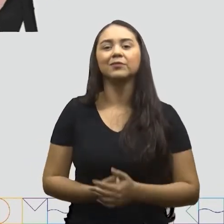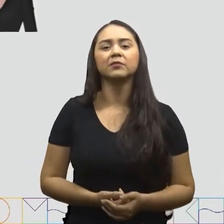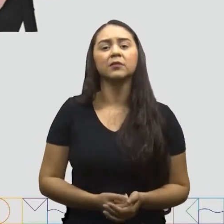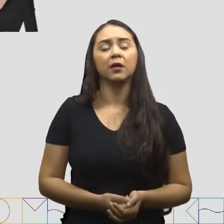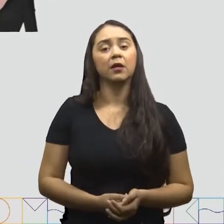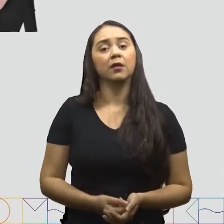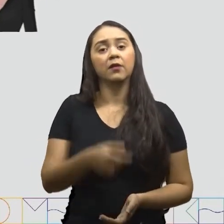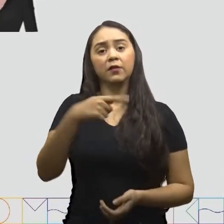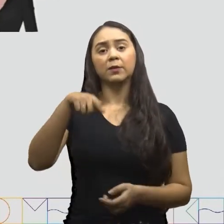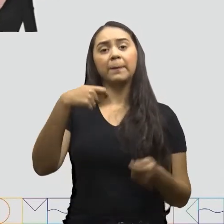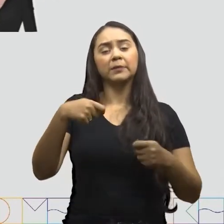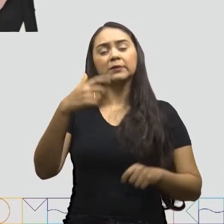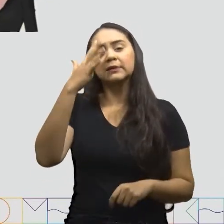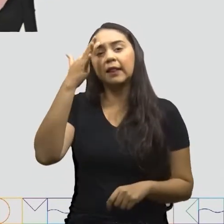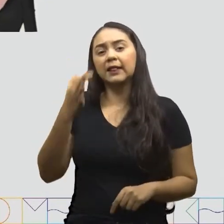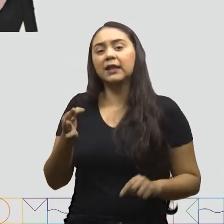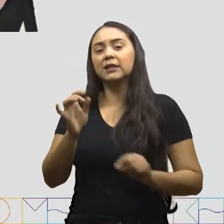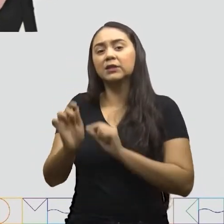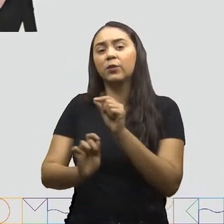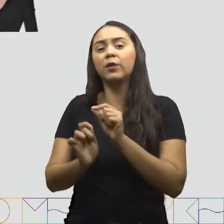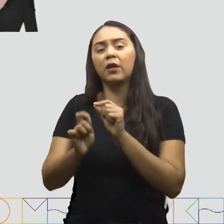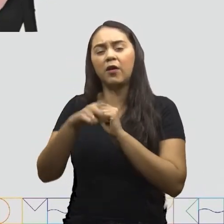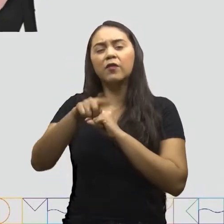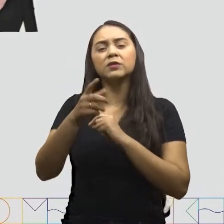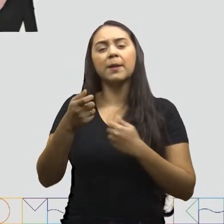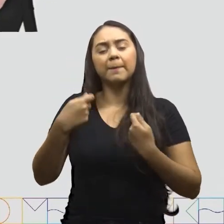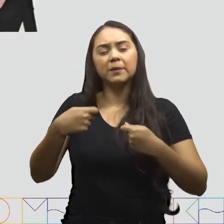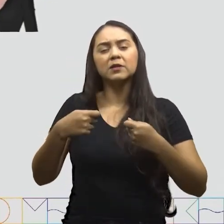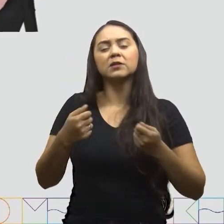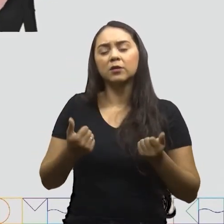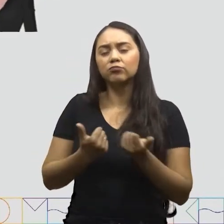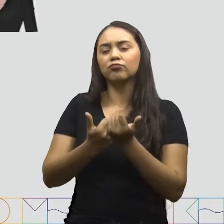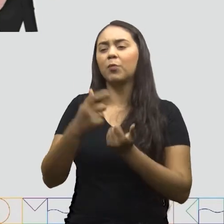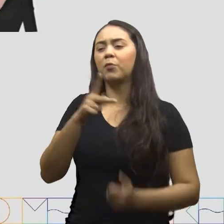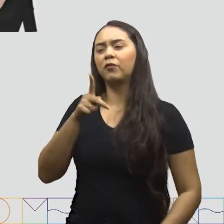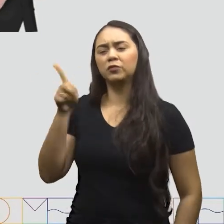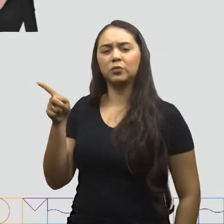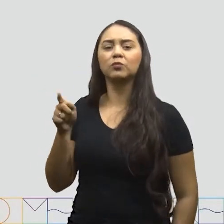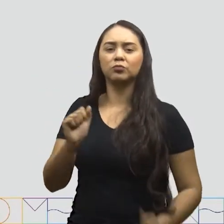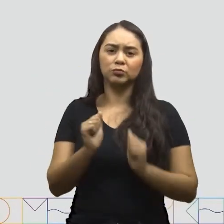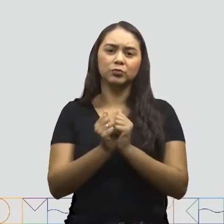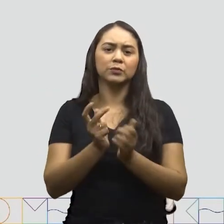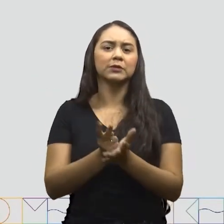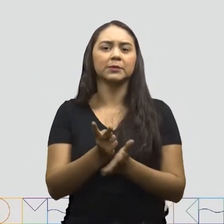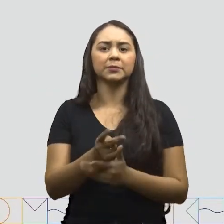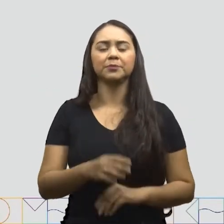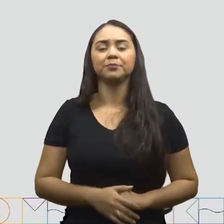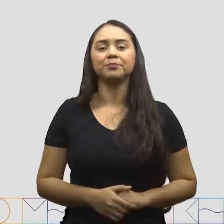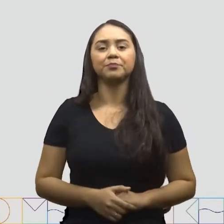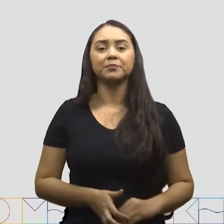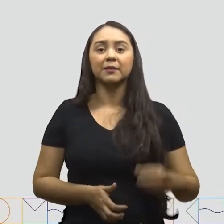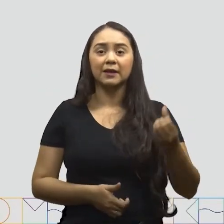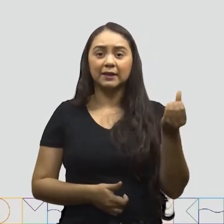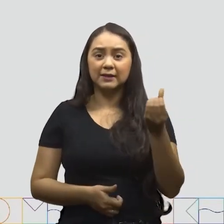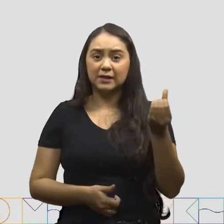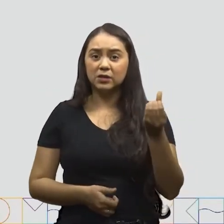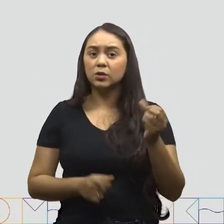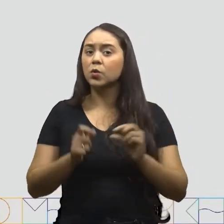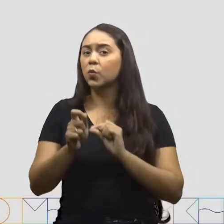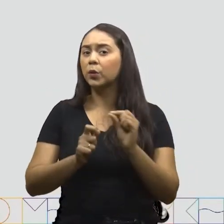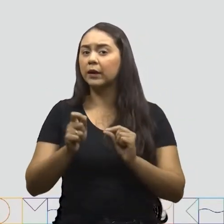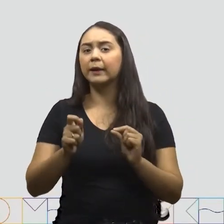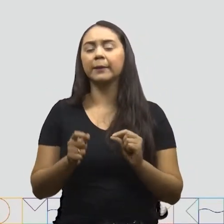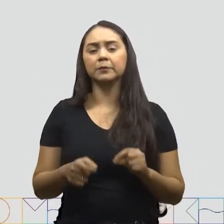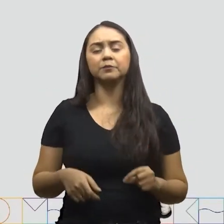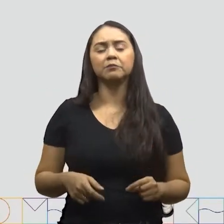Tenha certeza De que você Poderá contar com ele O sexto passo Ouvir a